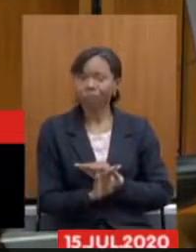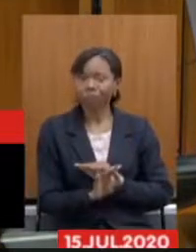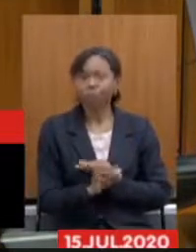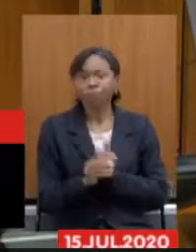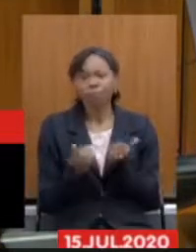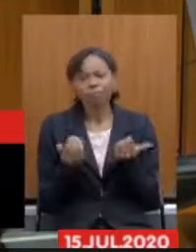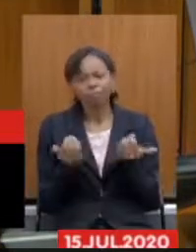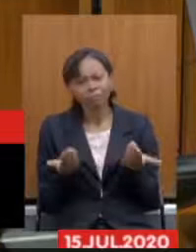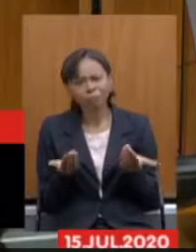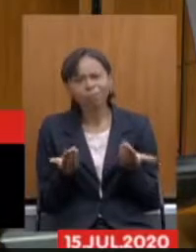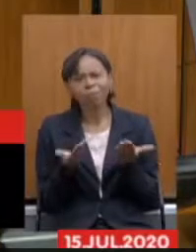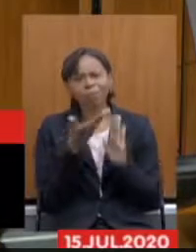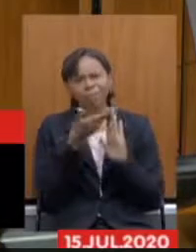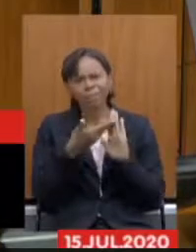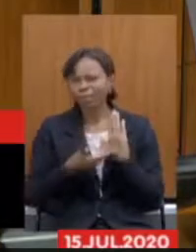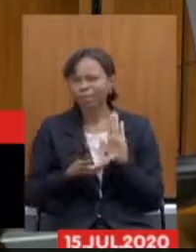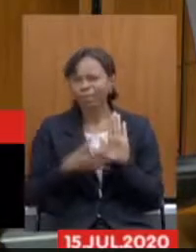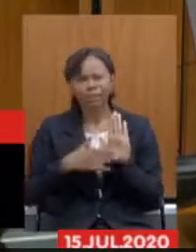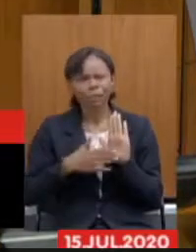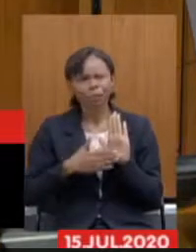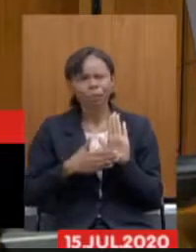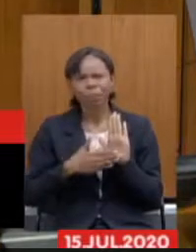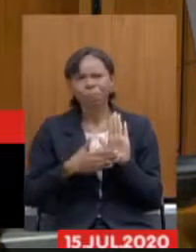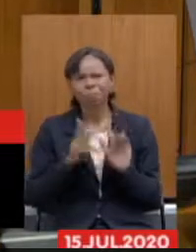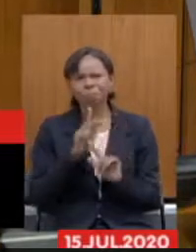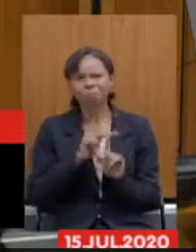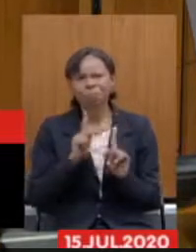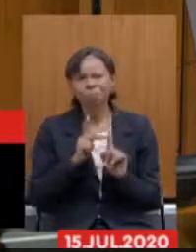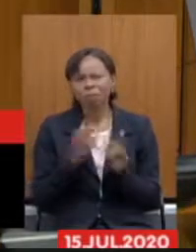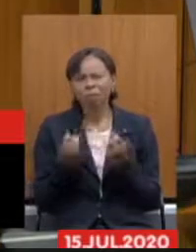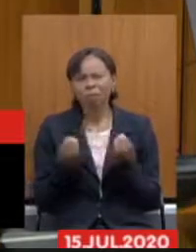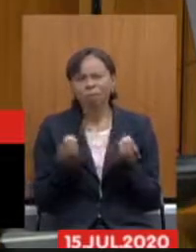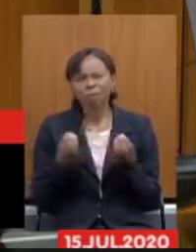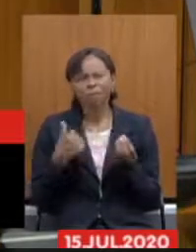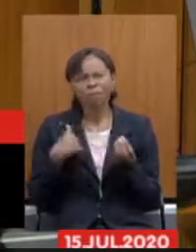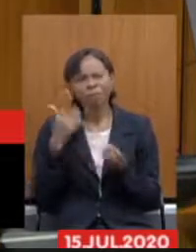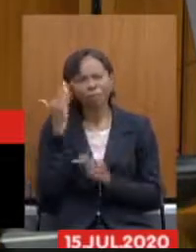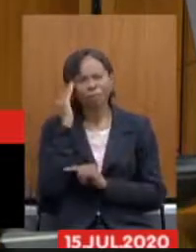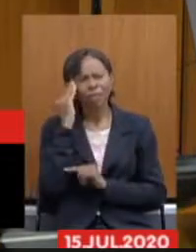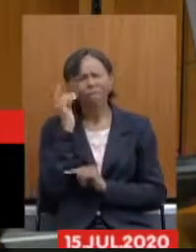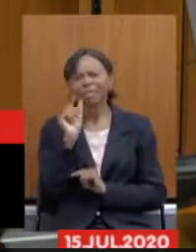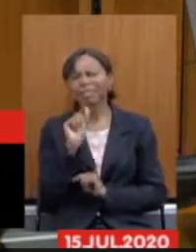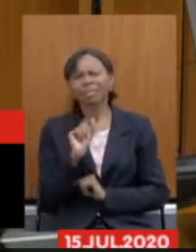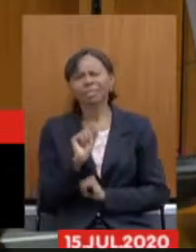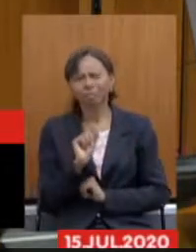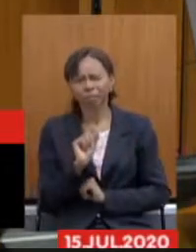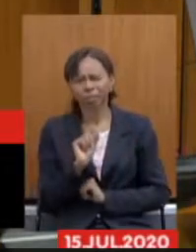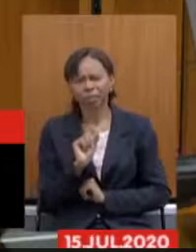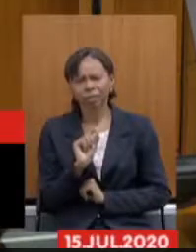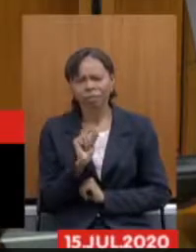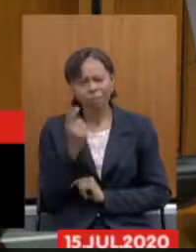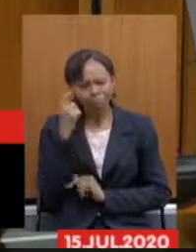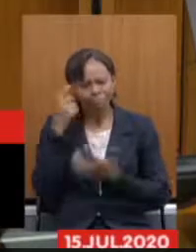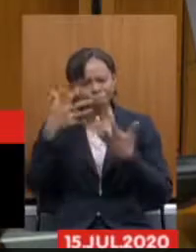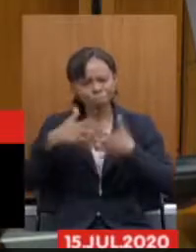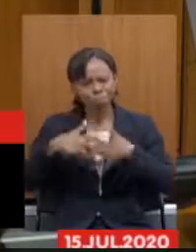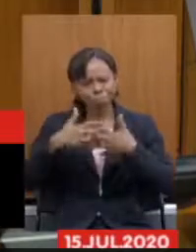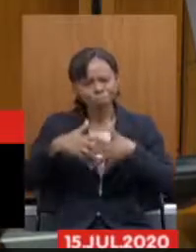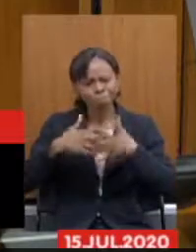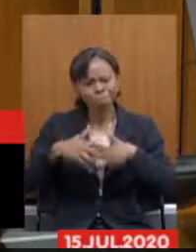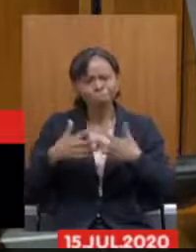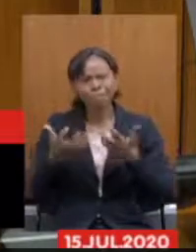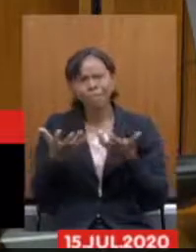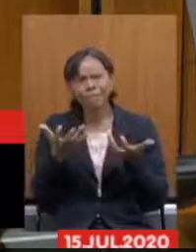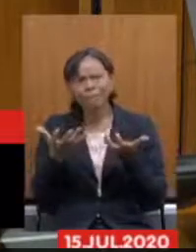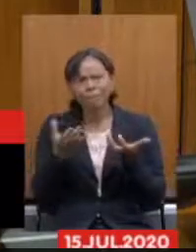isso aqui é o eu entendo disso aqui para fazer uma lógica dentro do que eu quero também